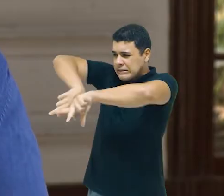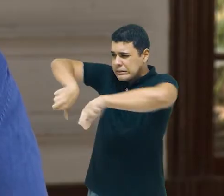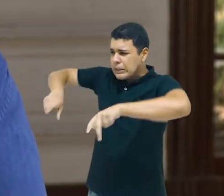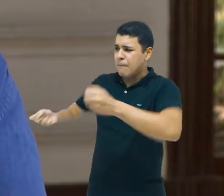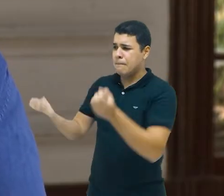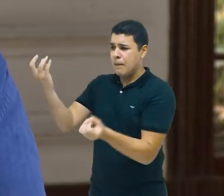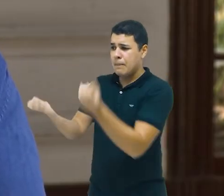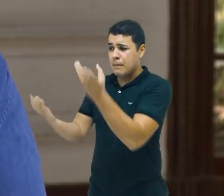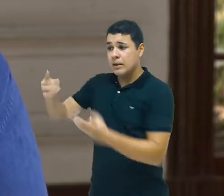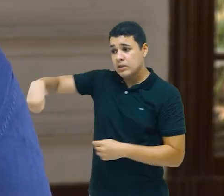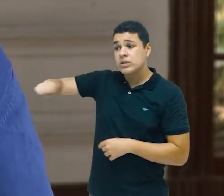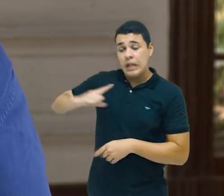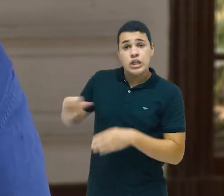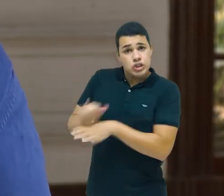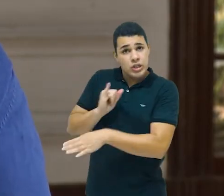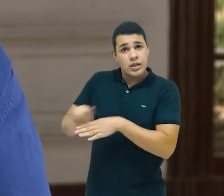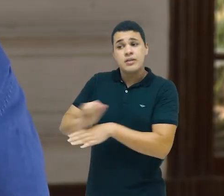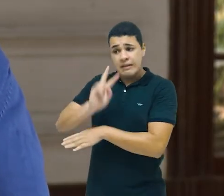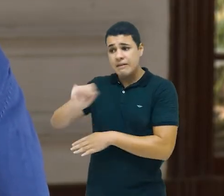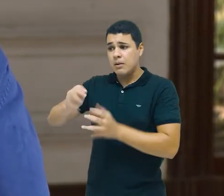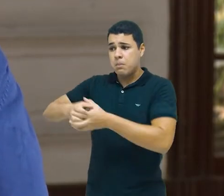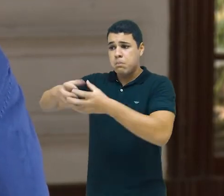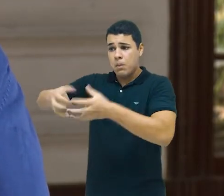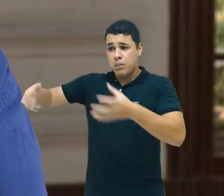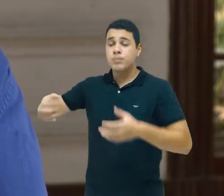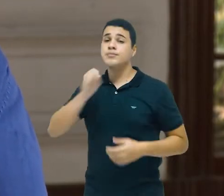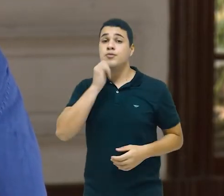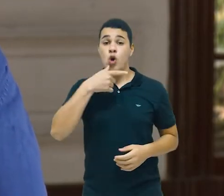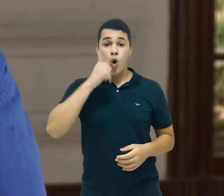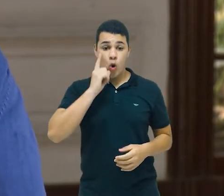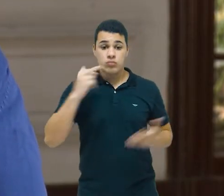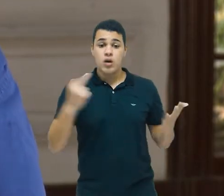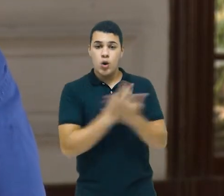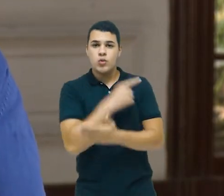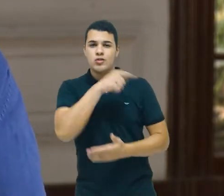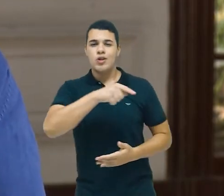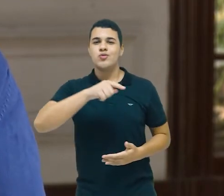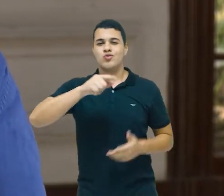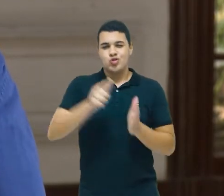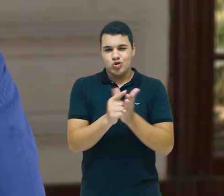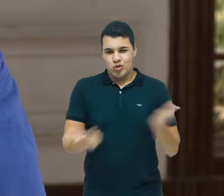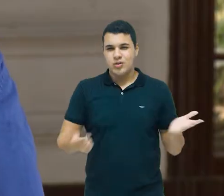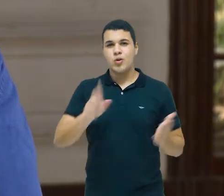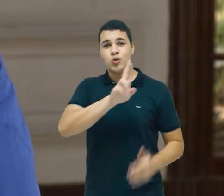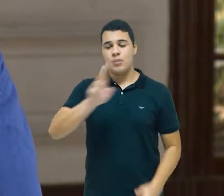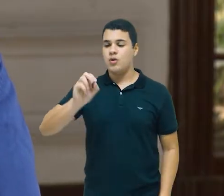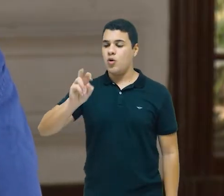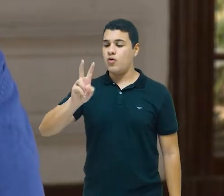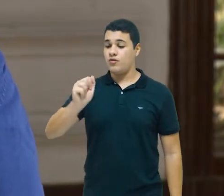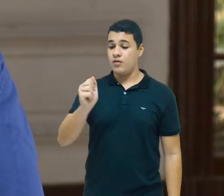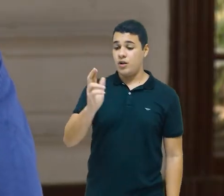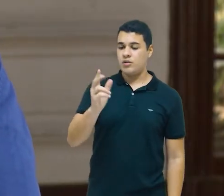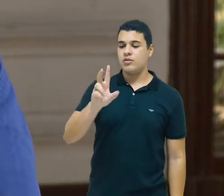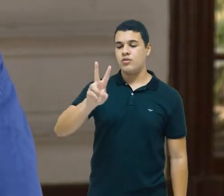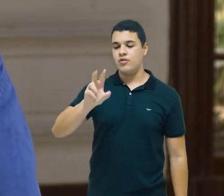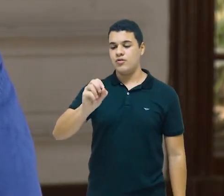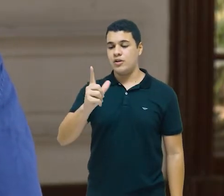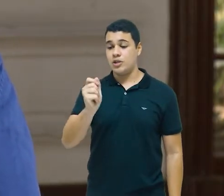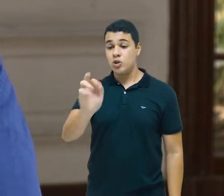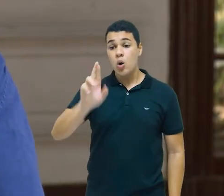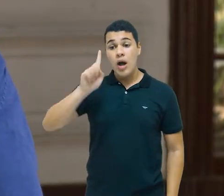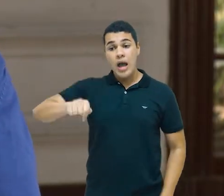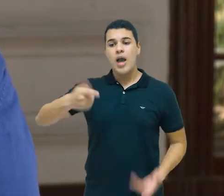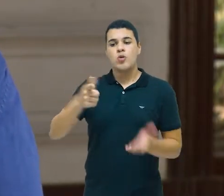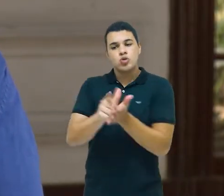têm estratégias de expansão. Ontem, no jornal O Valor, havia uma manchete. O jornal O Valor é um jornal